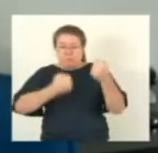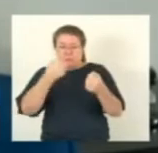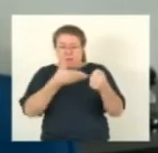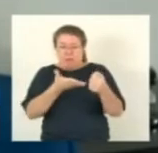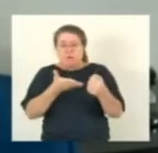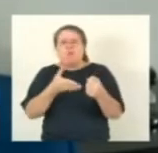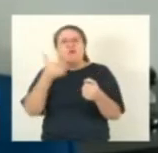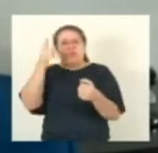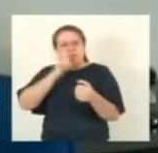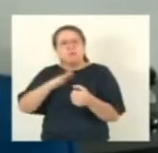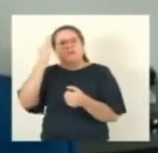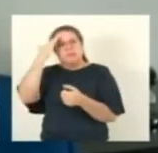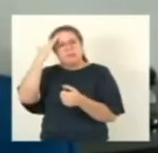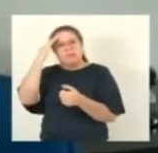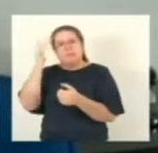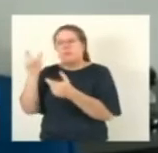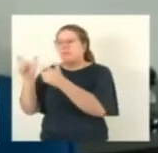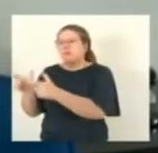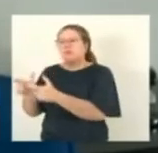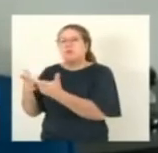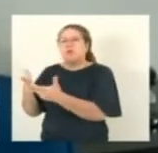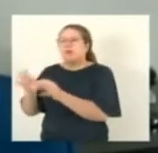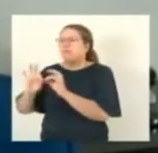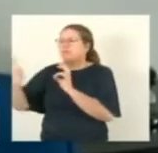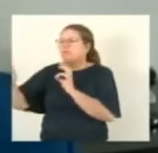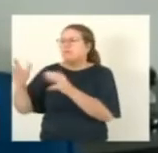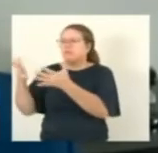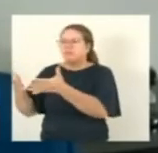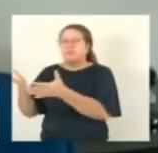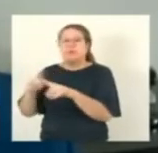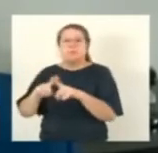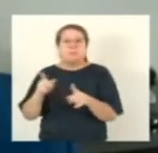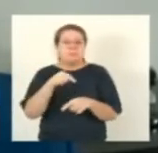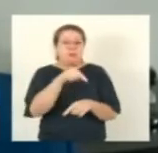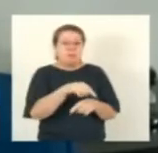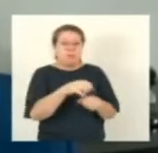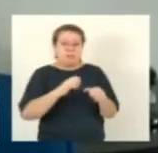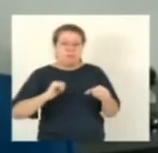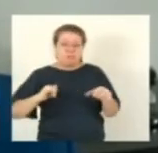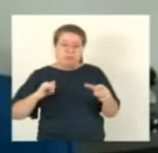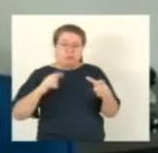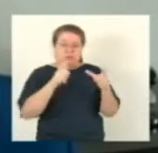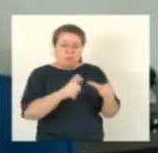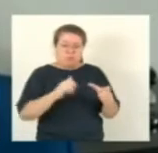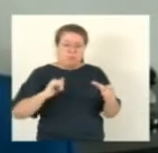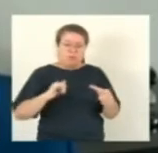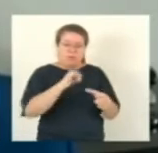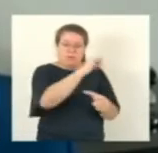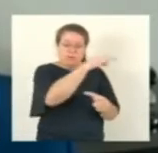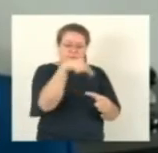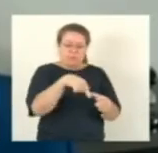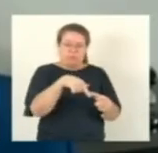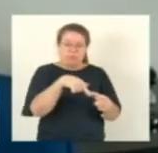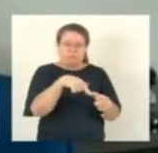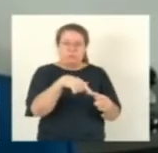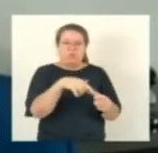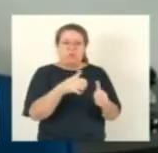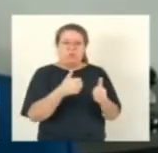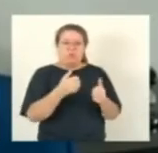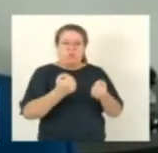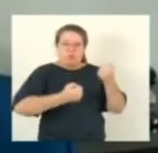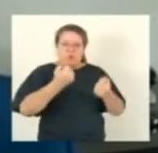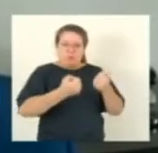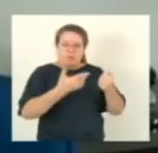e no aeroporto especificamente eles não prestam essa informação inclusive essa semana semana passada foi